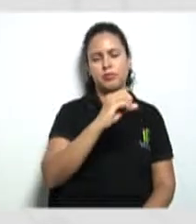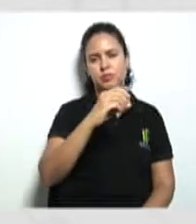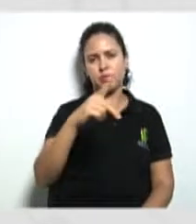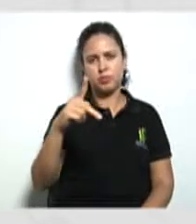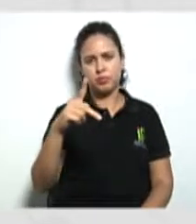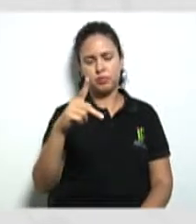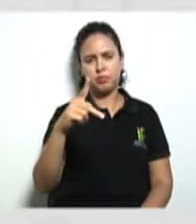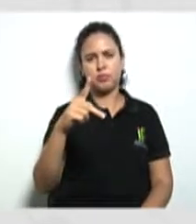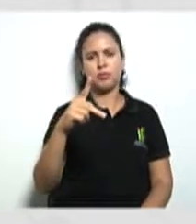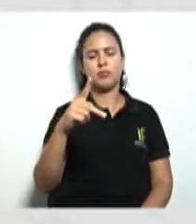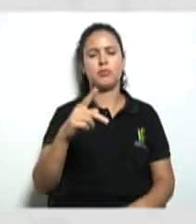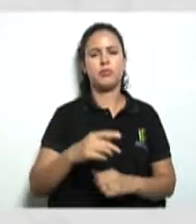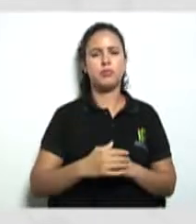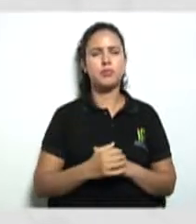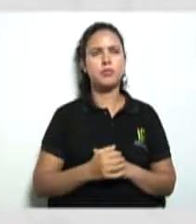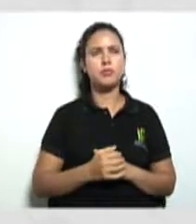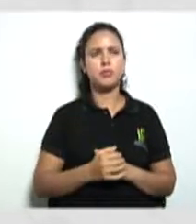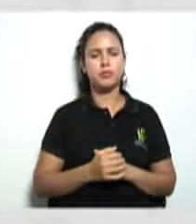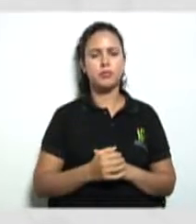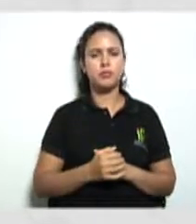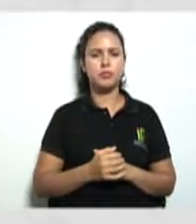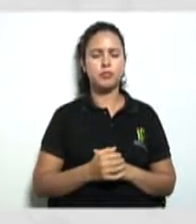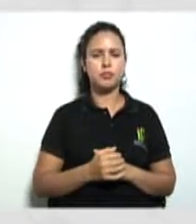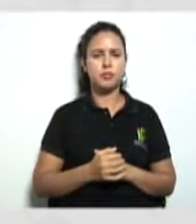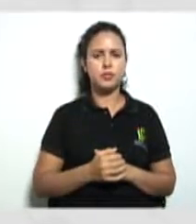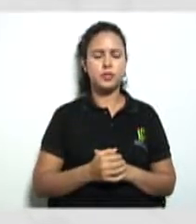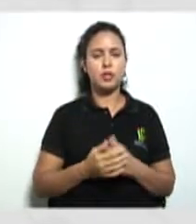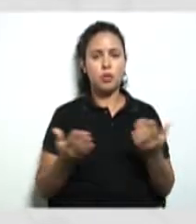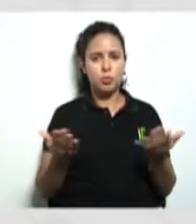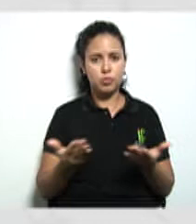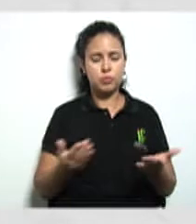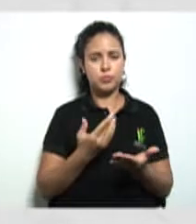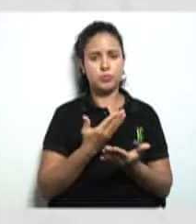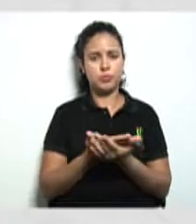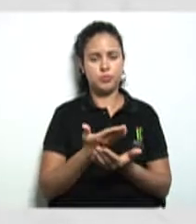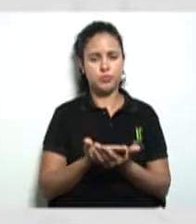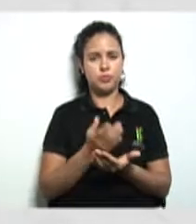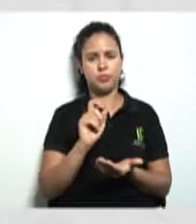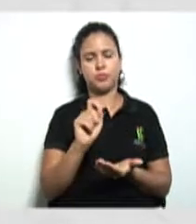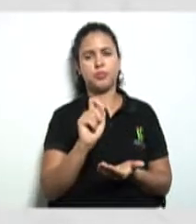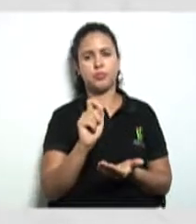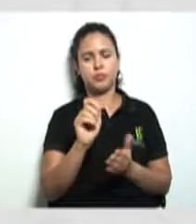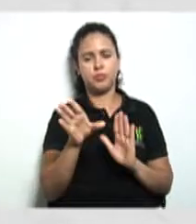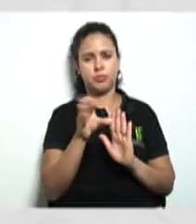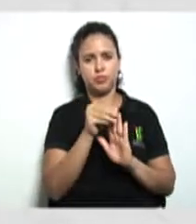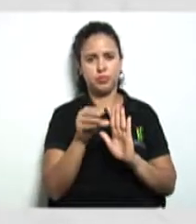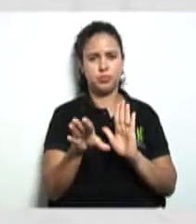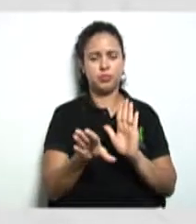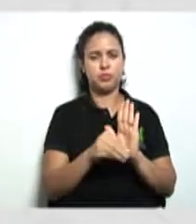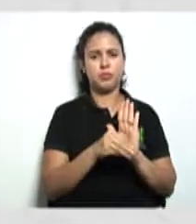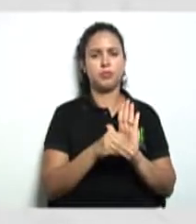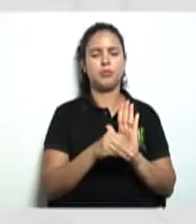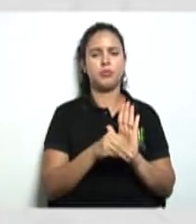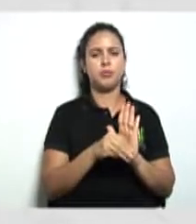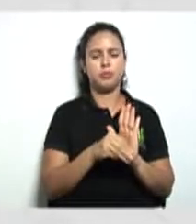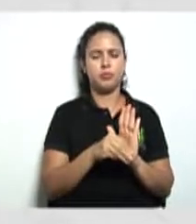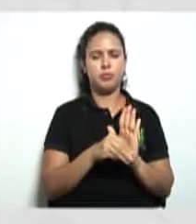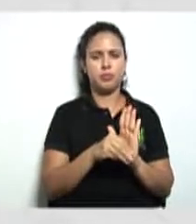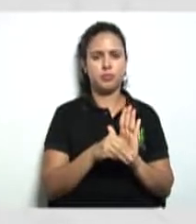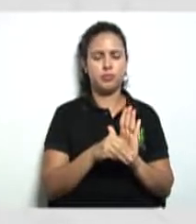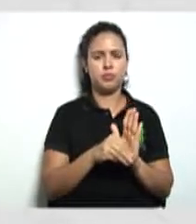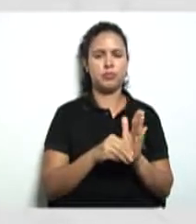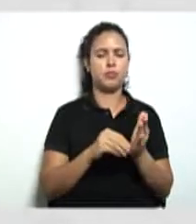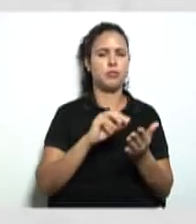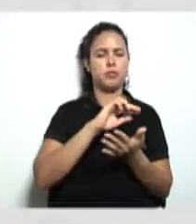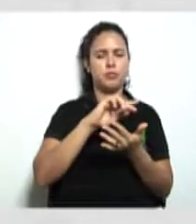limitações. E olha só, nessa aula 1 nós vamos trabalhar com o conteúdo que já foi citado lá da emenda, que são os